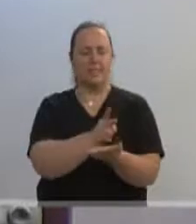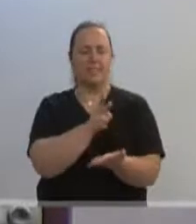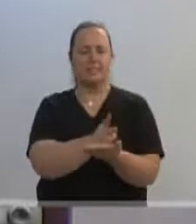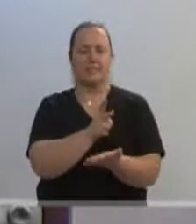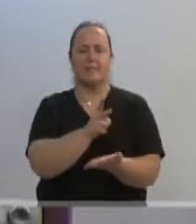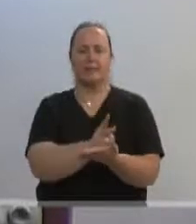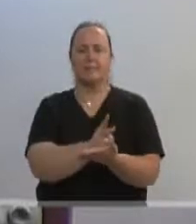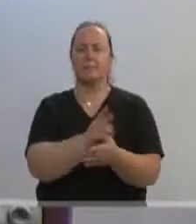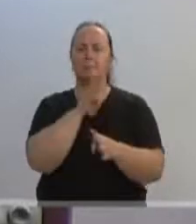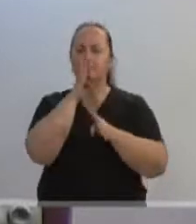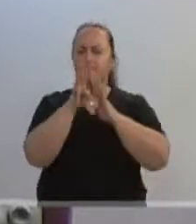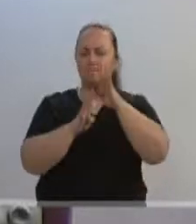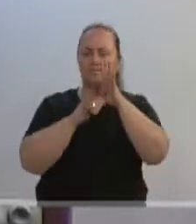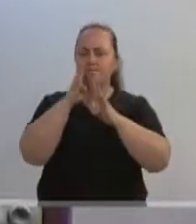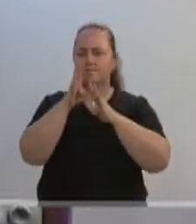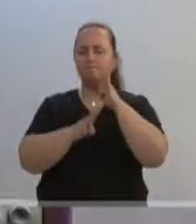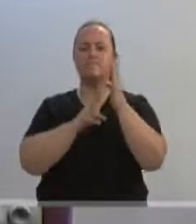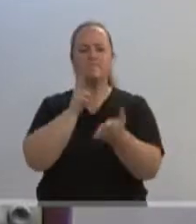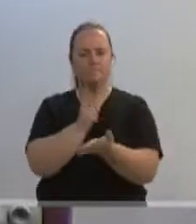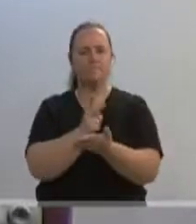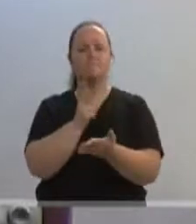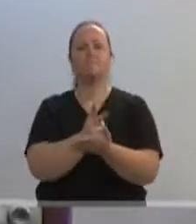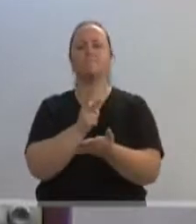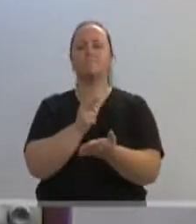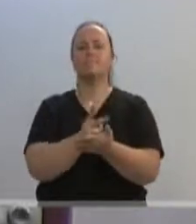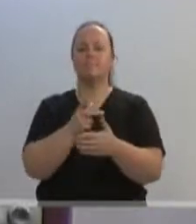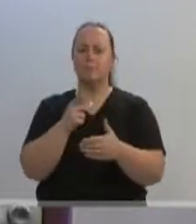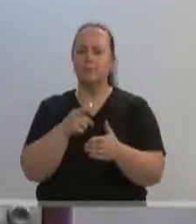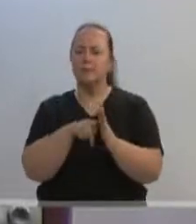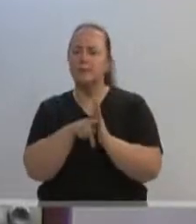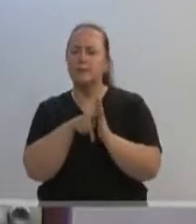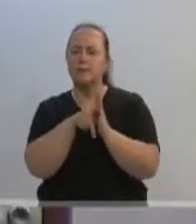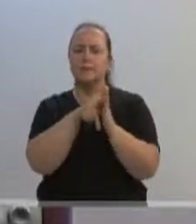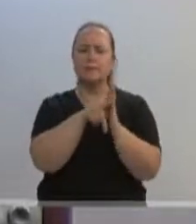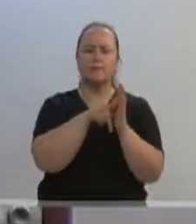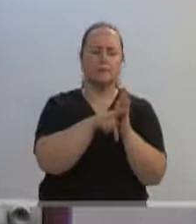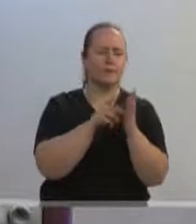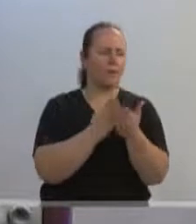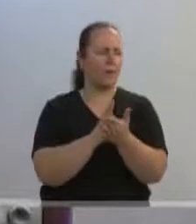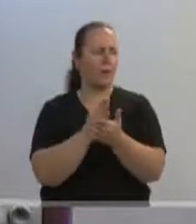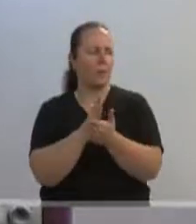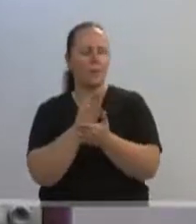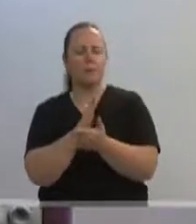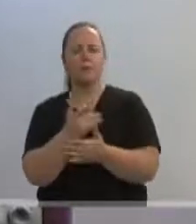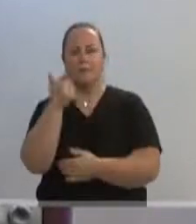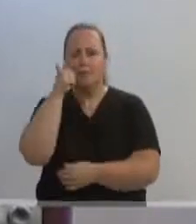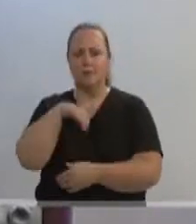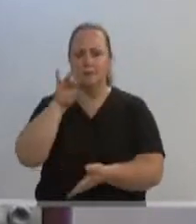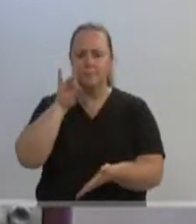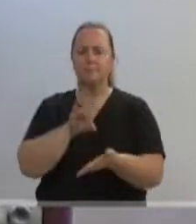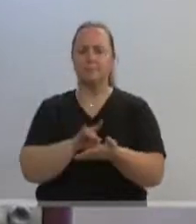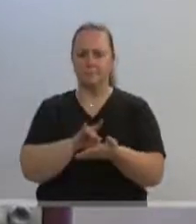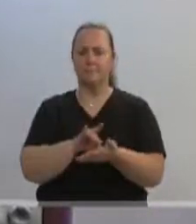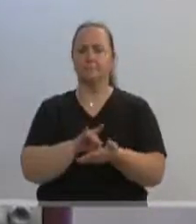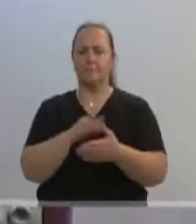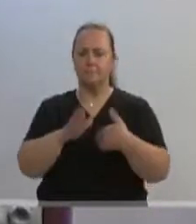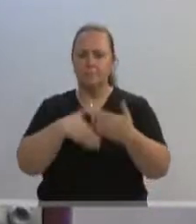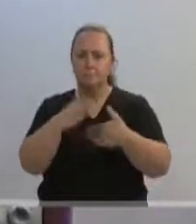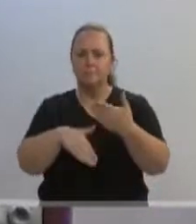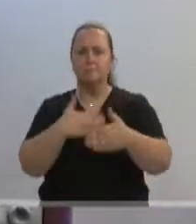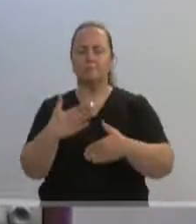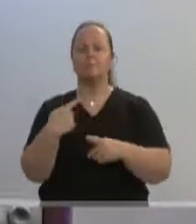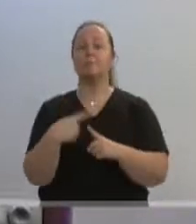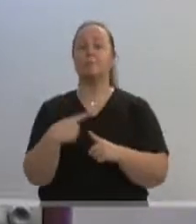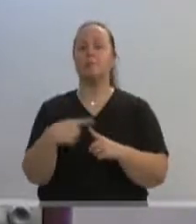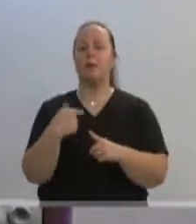críticas, continuarei, continuarei sim investigando, incomodando, para que as coisas da cidade avançam, porque o que eu quero